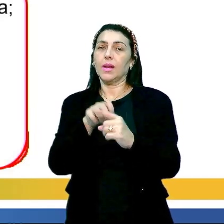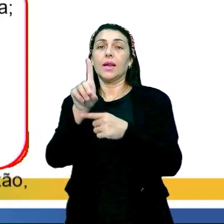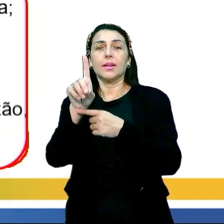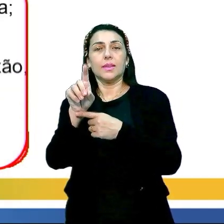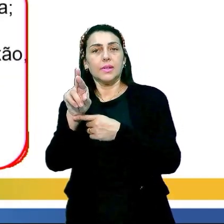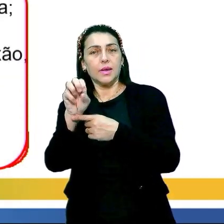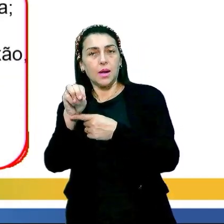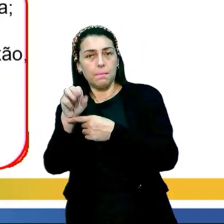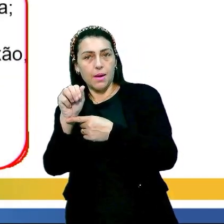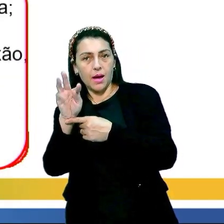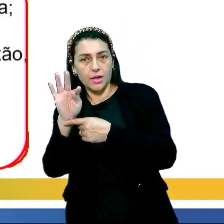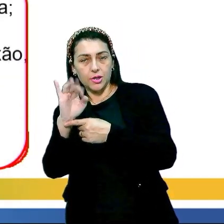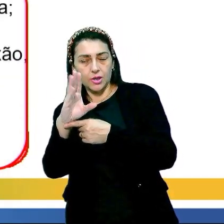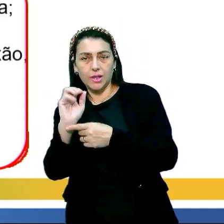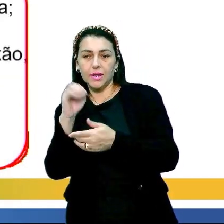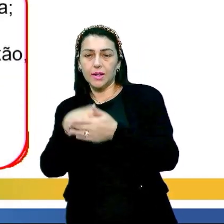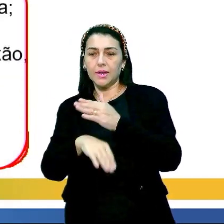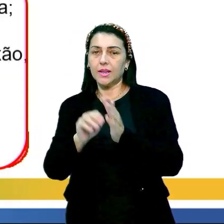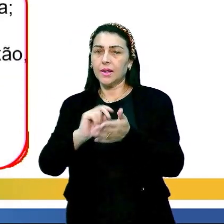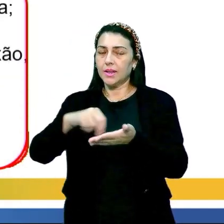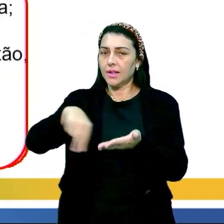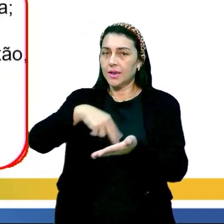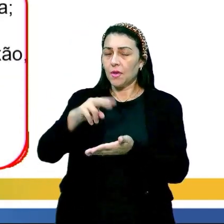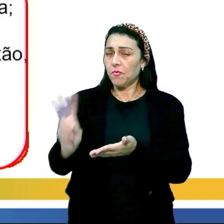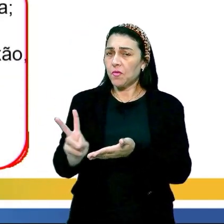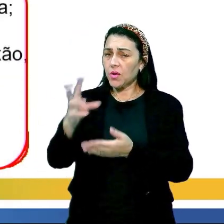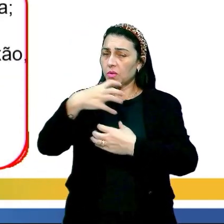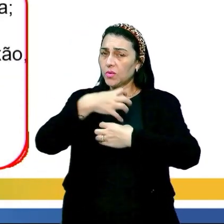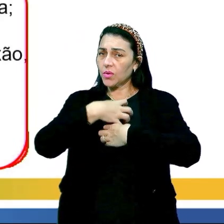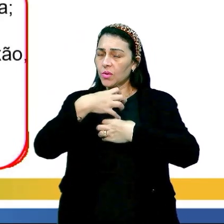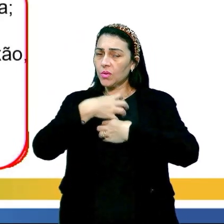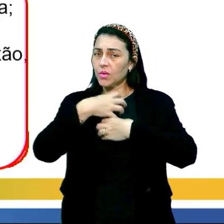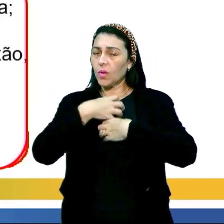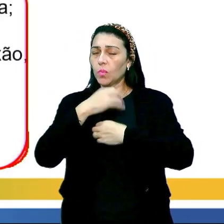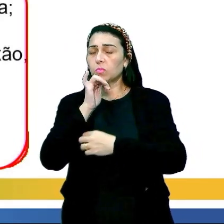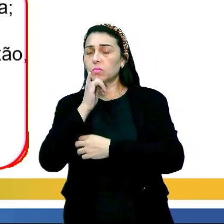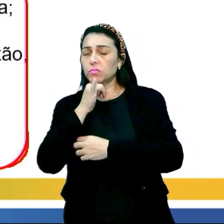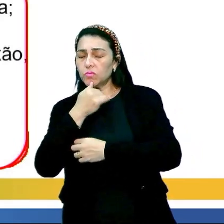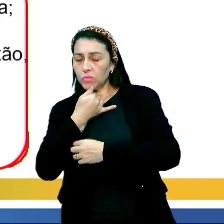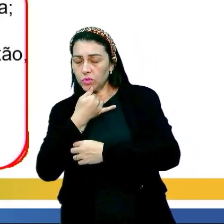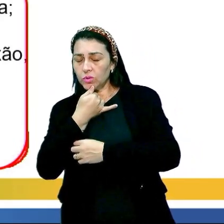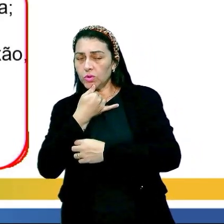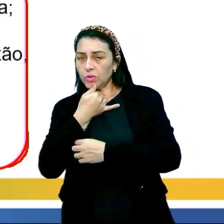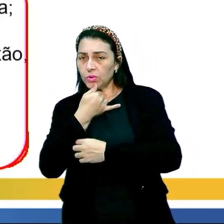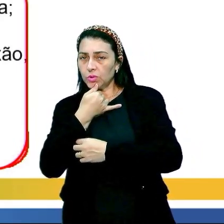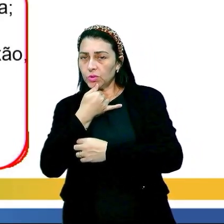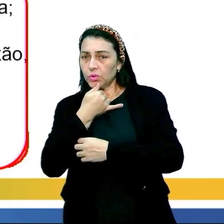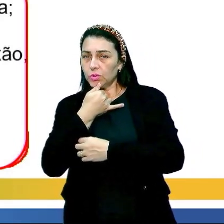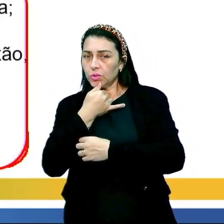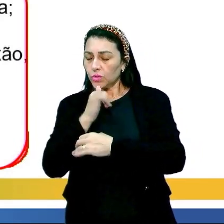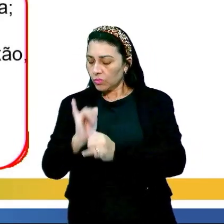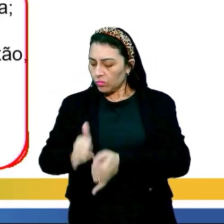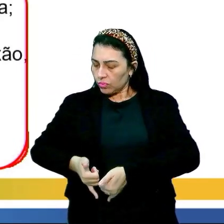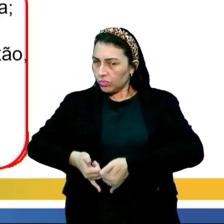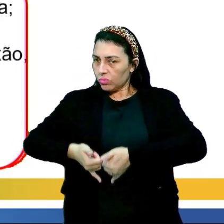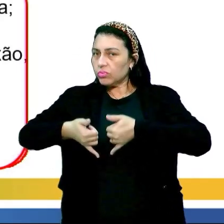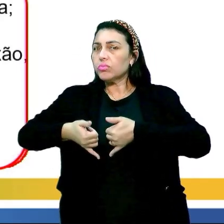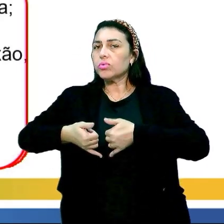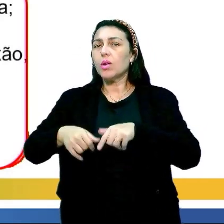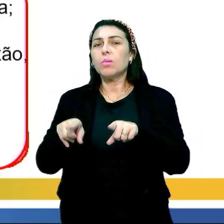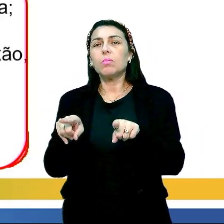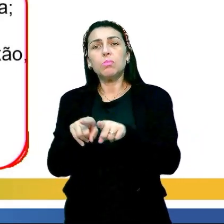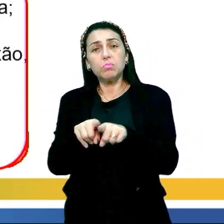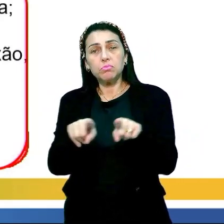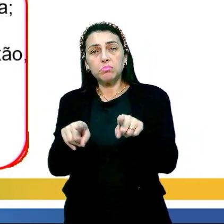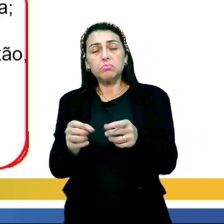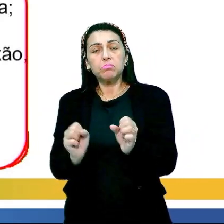dentro da dança. Valorização de sentimento, compaixão, tristeza, sensualidade, né? Vocês puderam